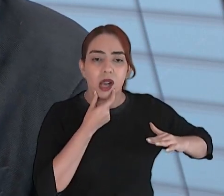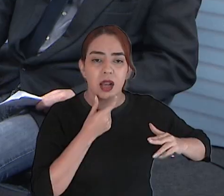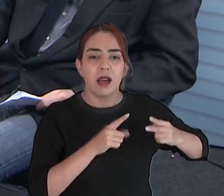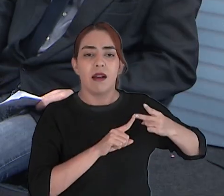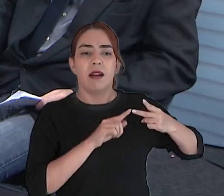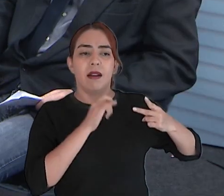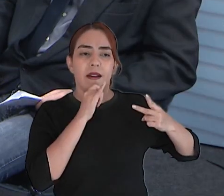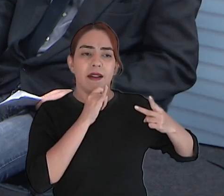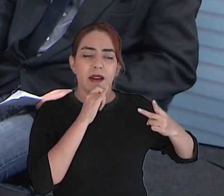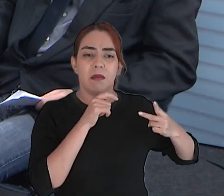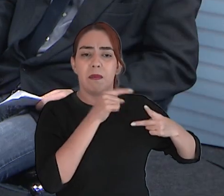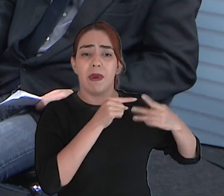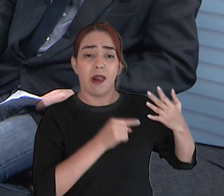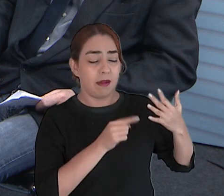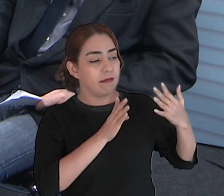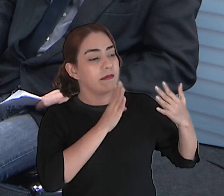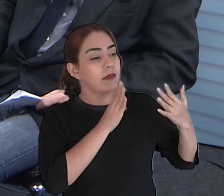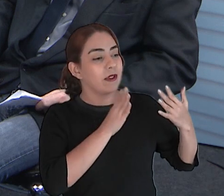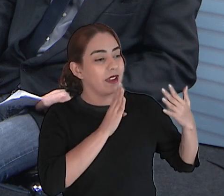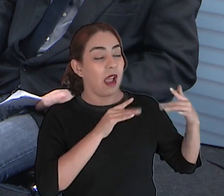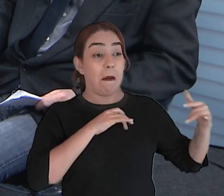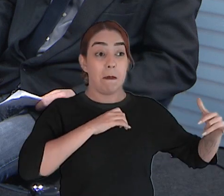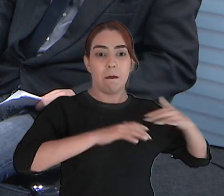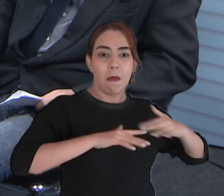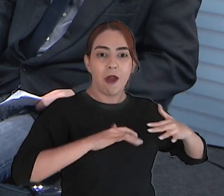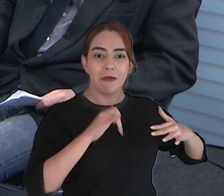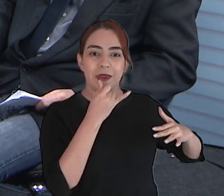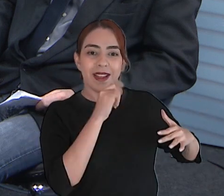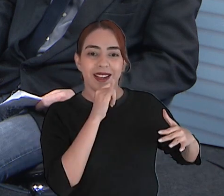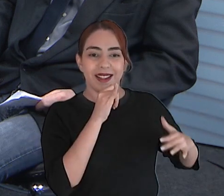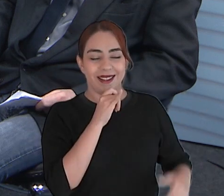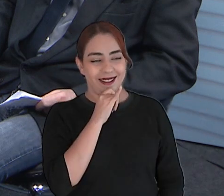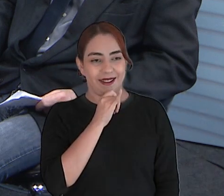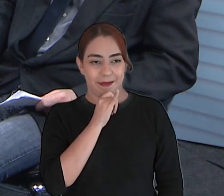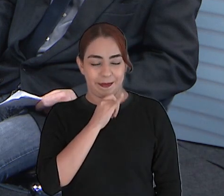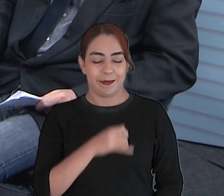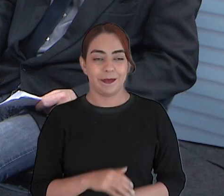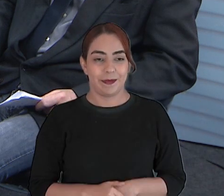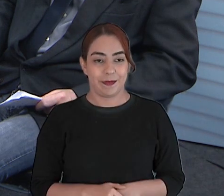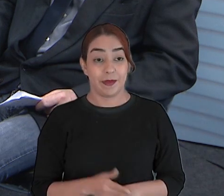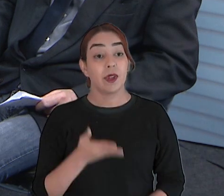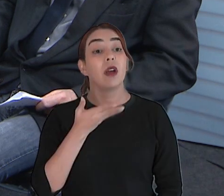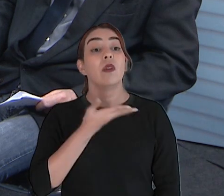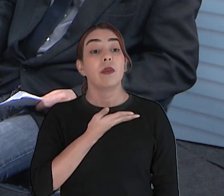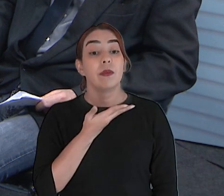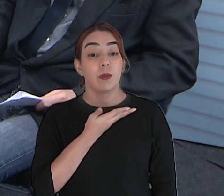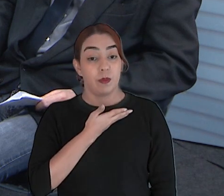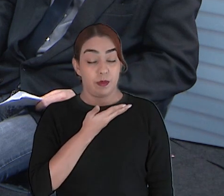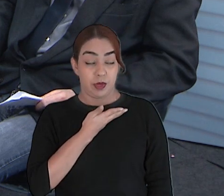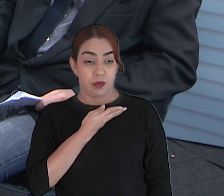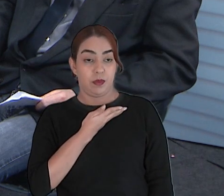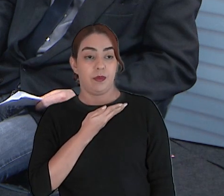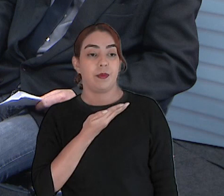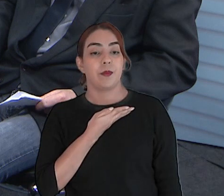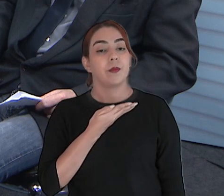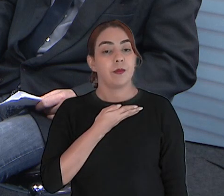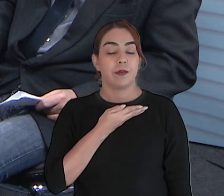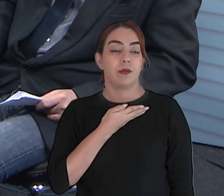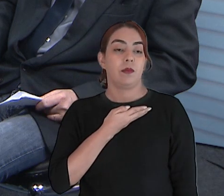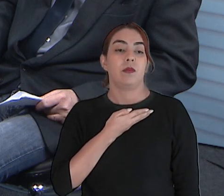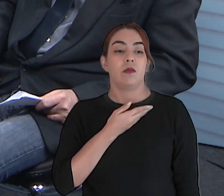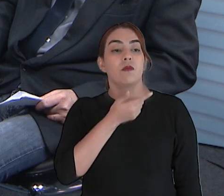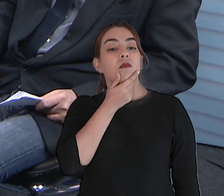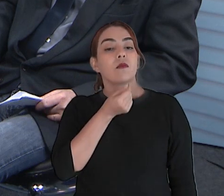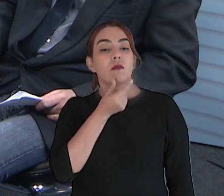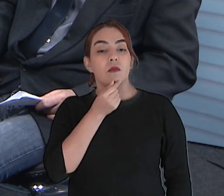para você conhecer a periferia para ver inclusive o que é que tem na periferia tem um amigo meu que ele trabalha com